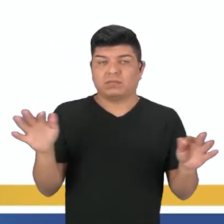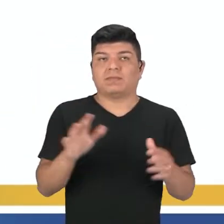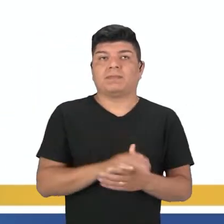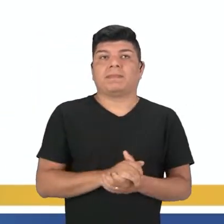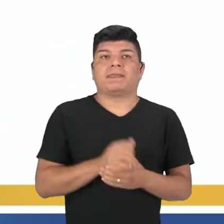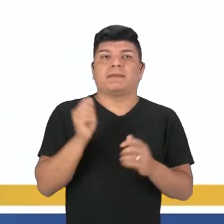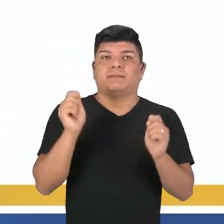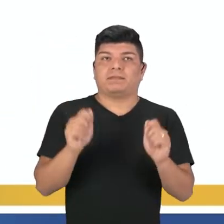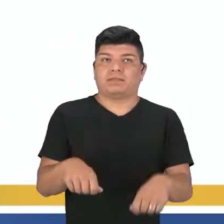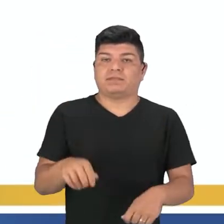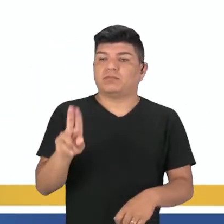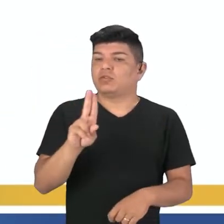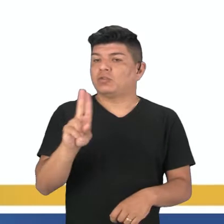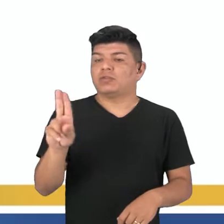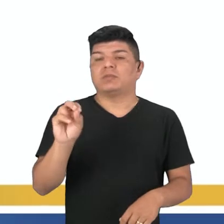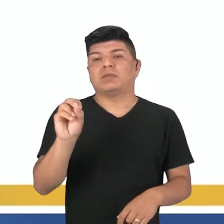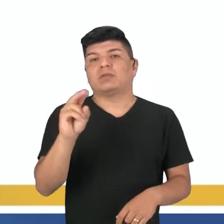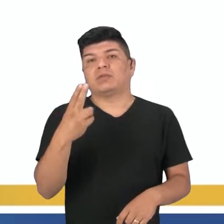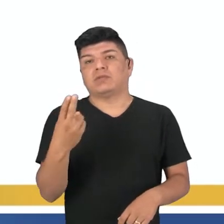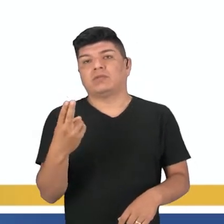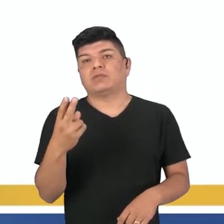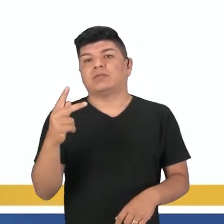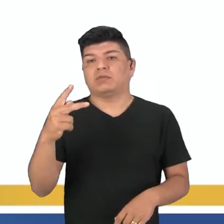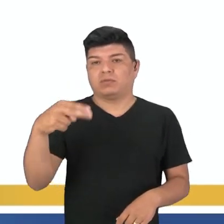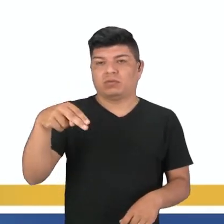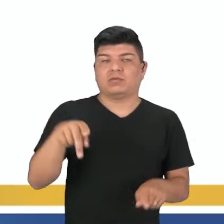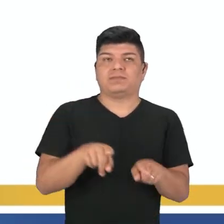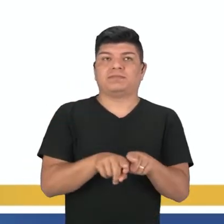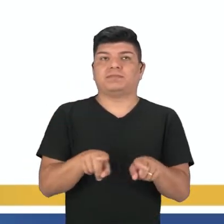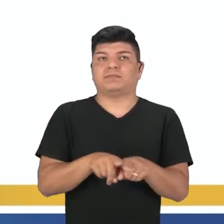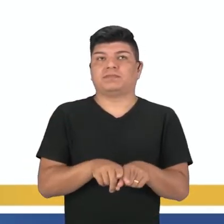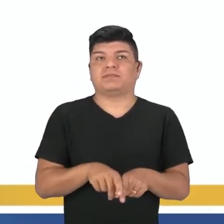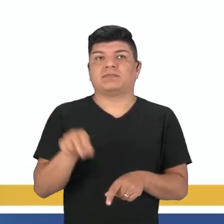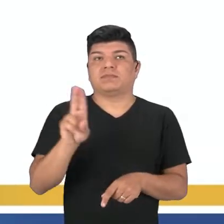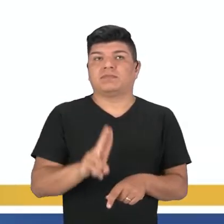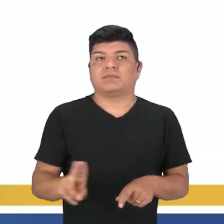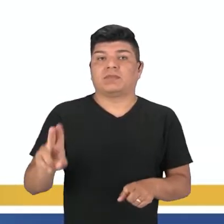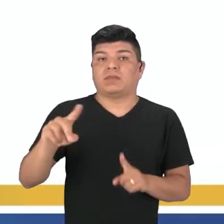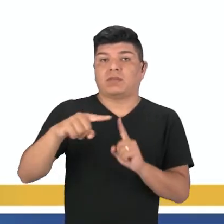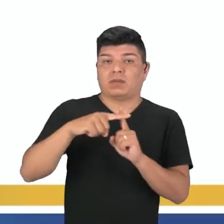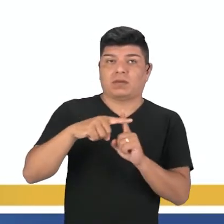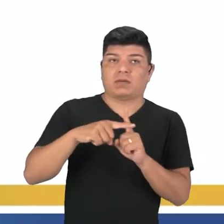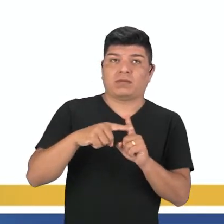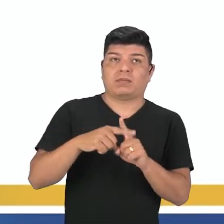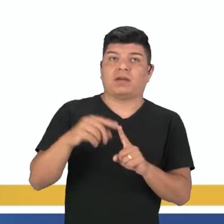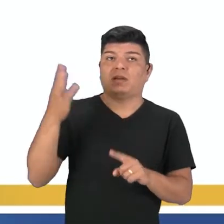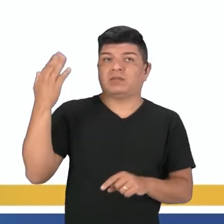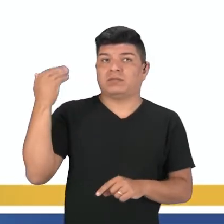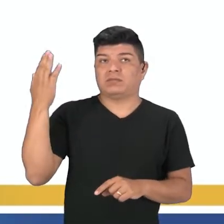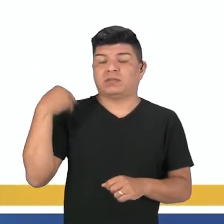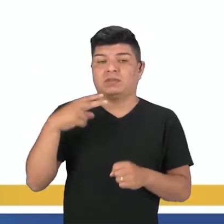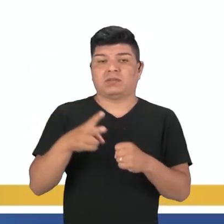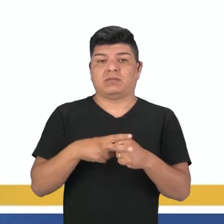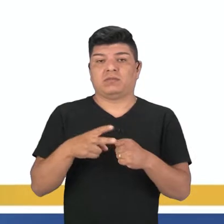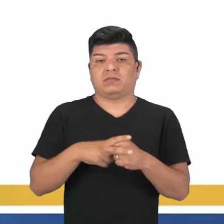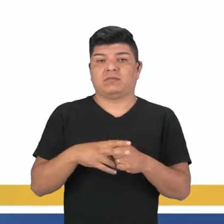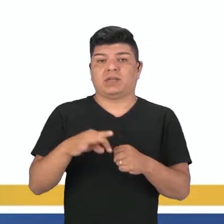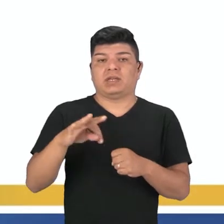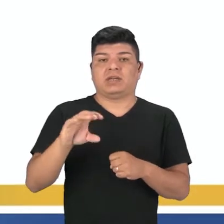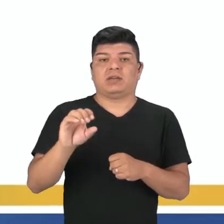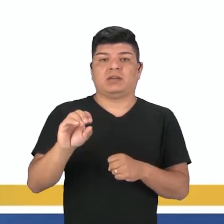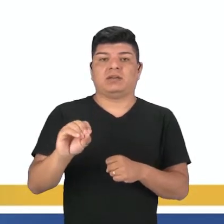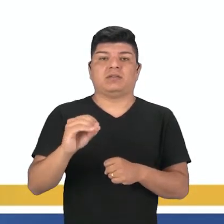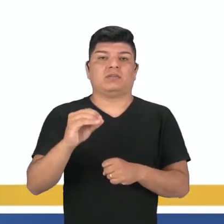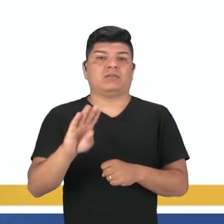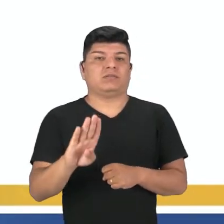Isso pode ser no formato do nome dele ou do pronome. Aí a gente vai usar o passado do verbo to be. Aliás, vocês